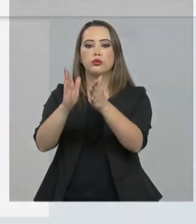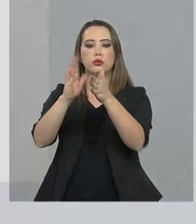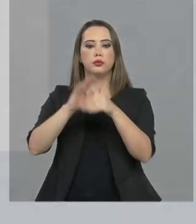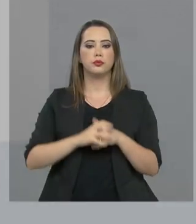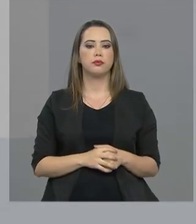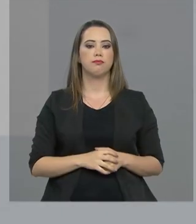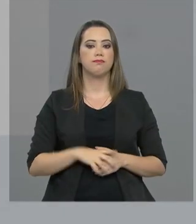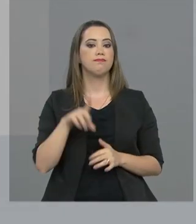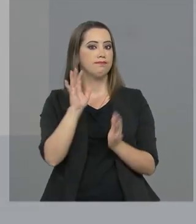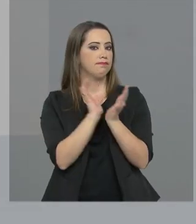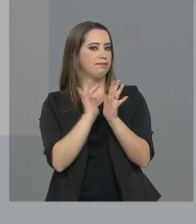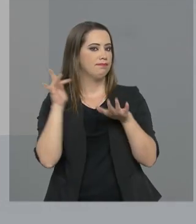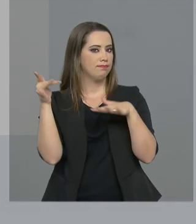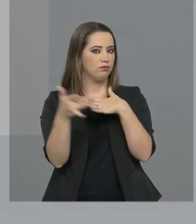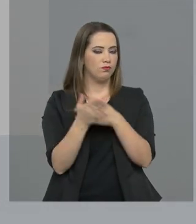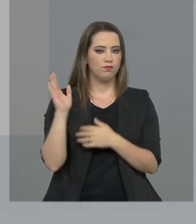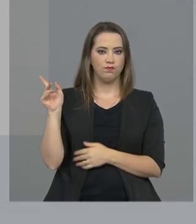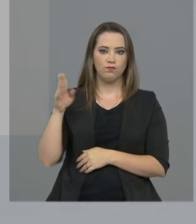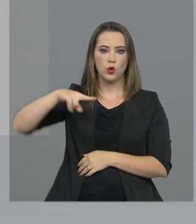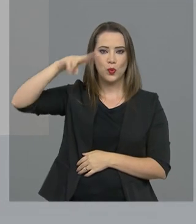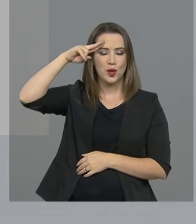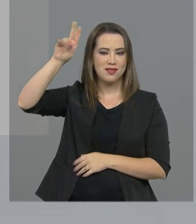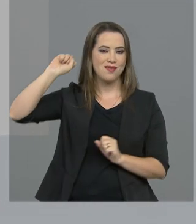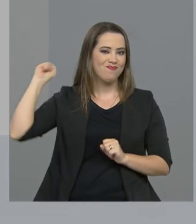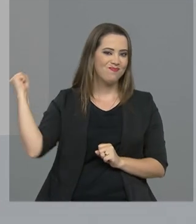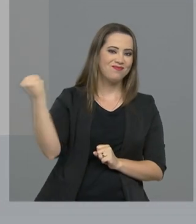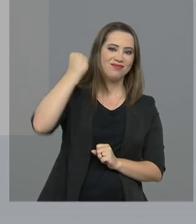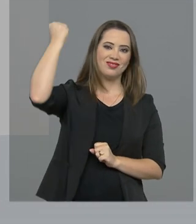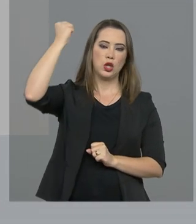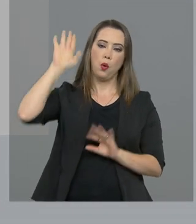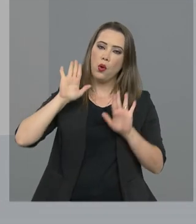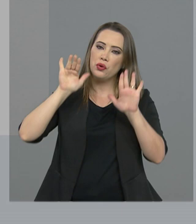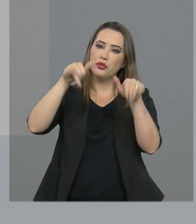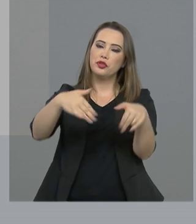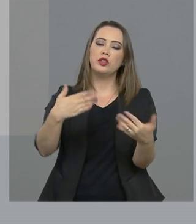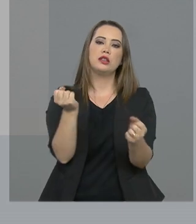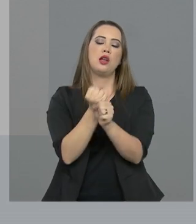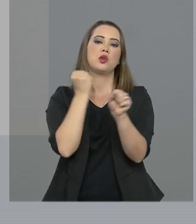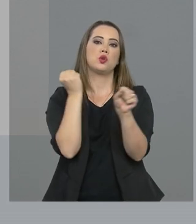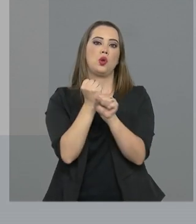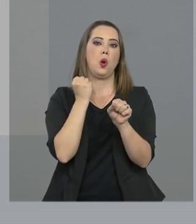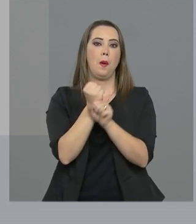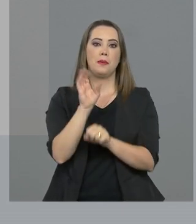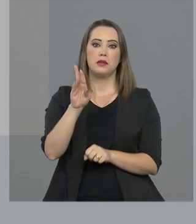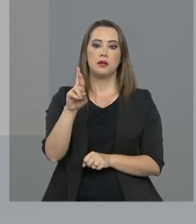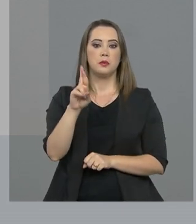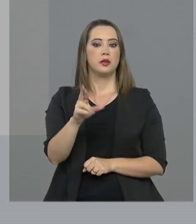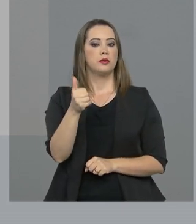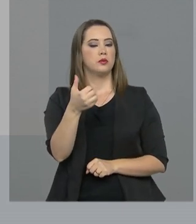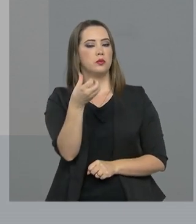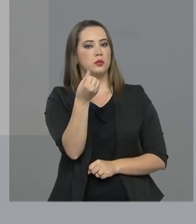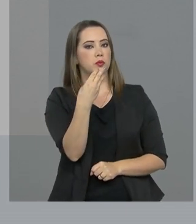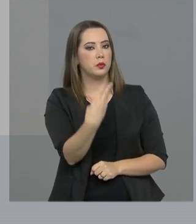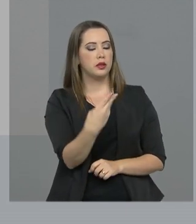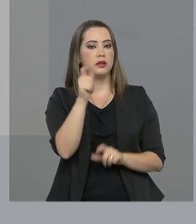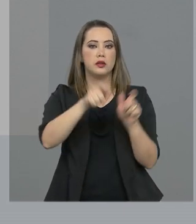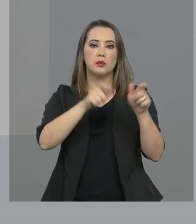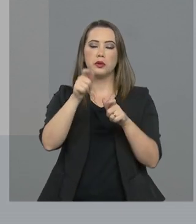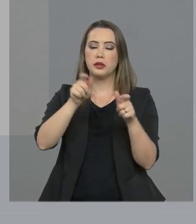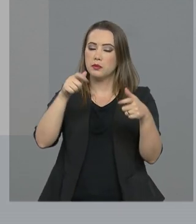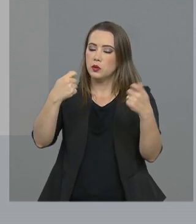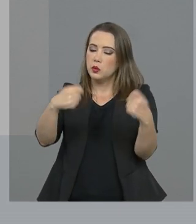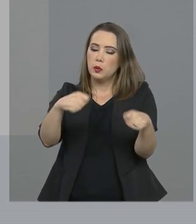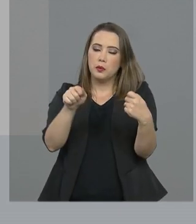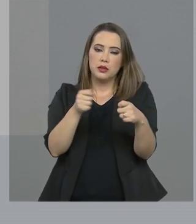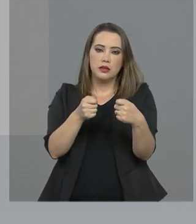Pelas redes sociais, o exército comemorou a conclusão das obras da BR-163, já que os motoristas não vão